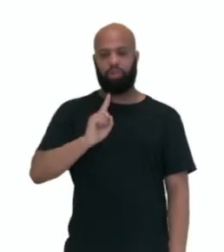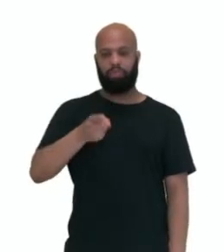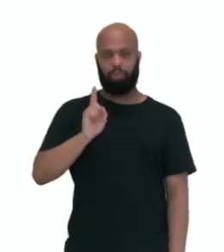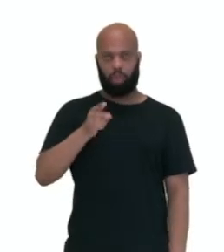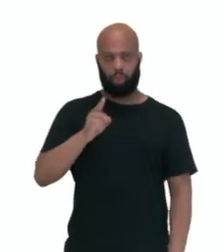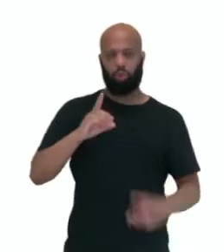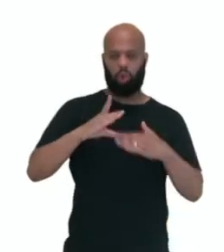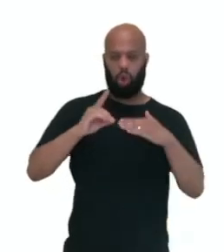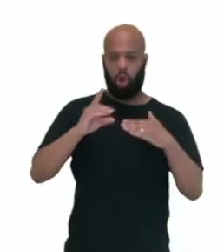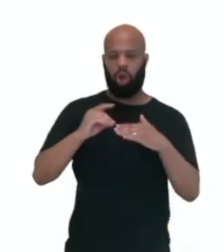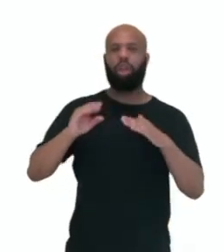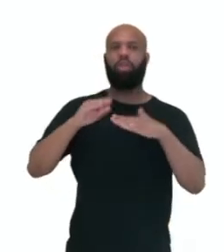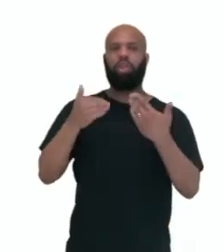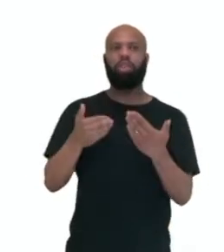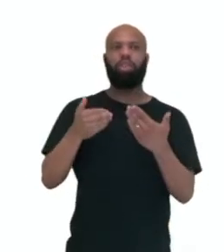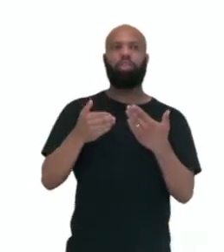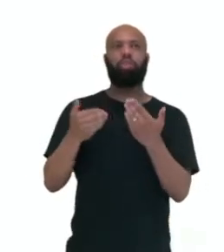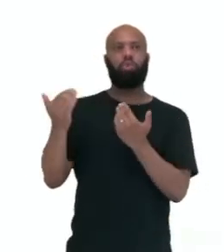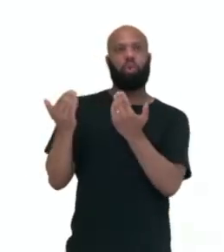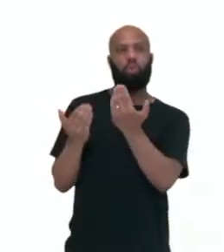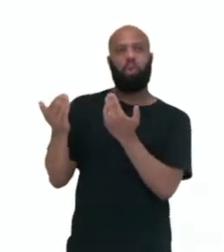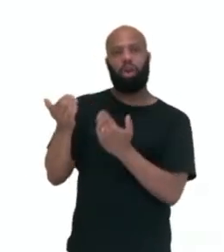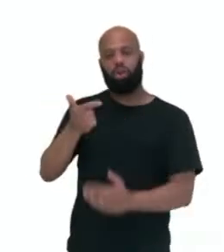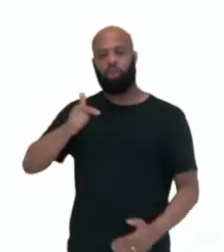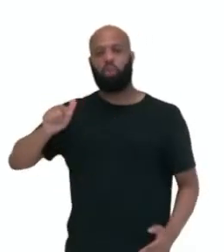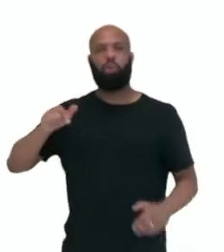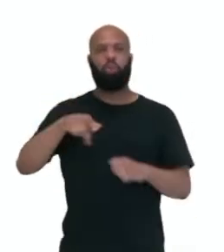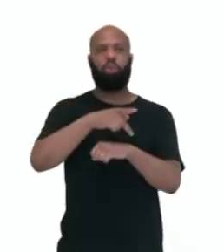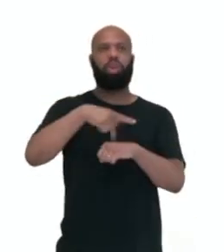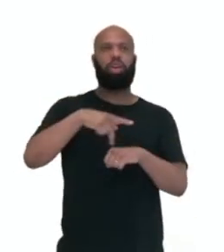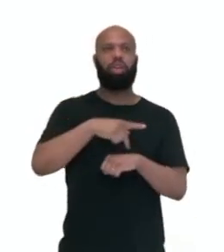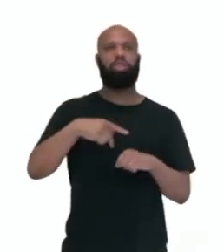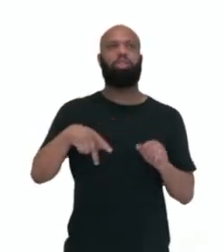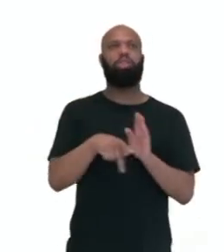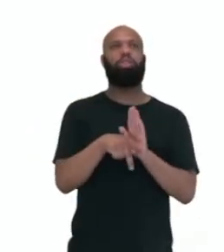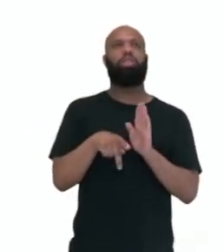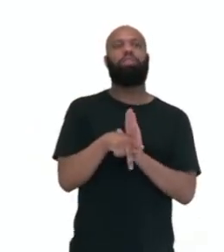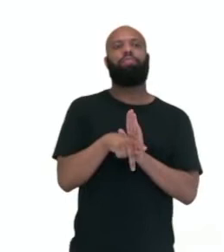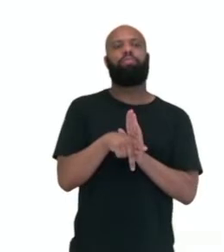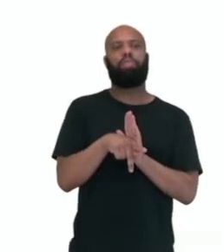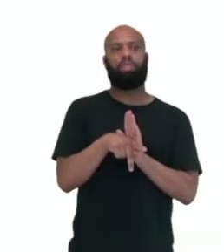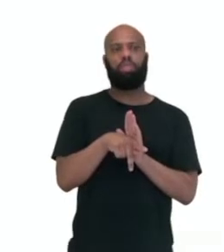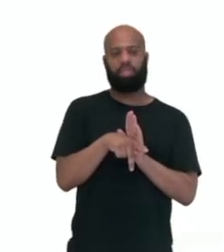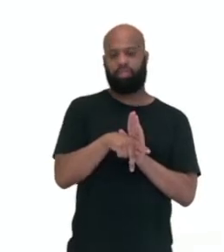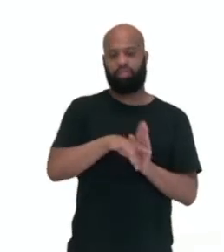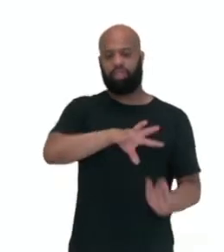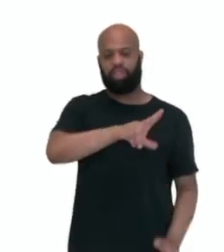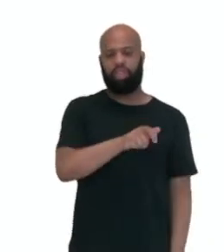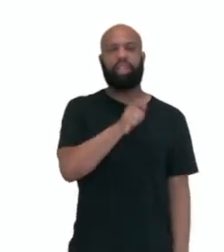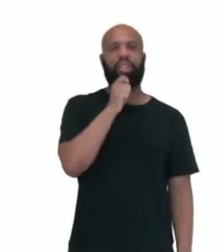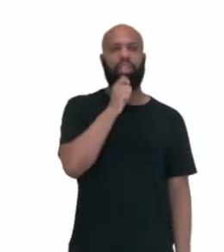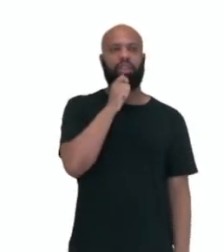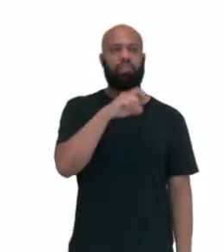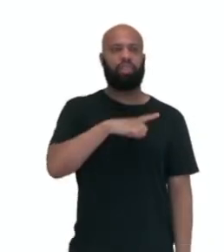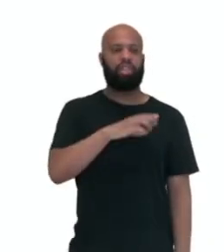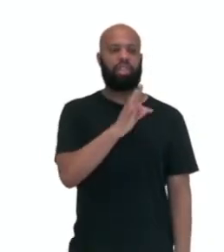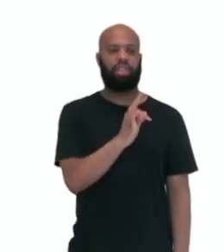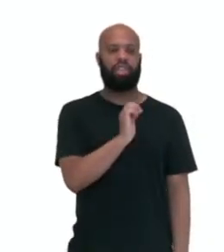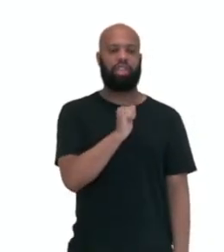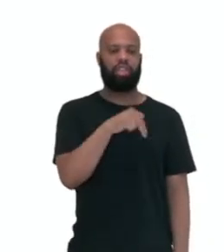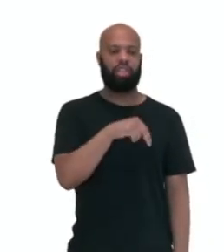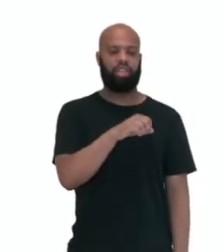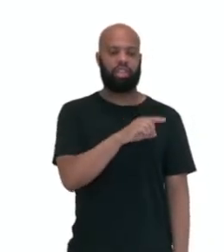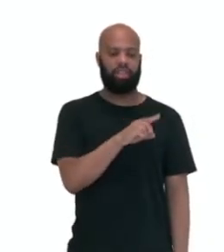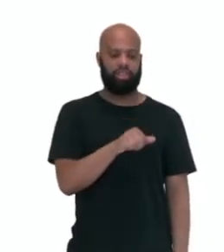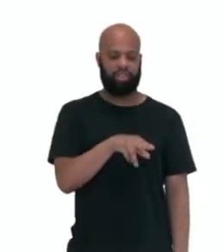Não é muita coisa, mas comparando com outros países do continente africano, olha aqui, como, por exemplo, a Tanzânia, né? A Nigéria e